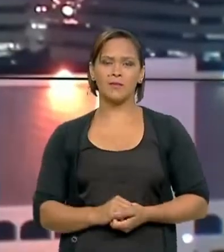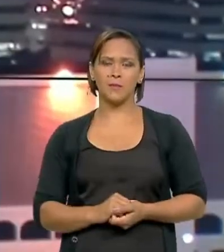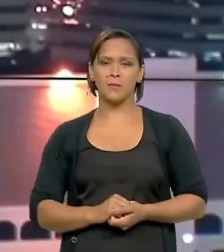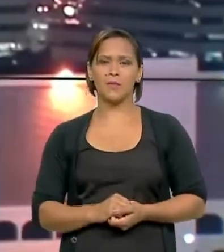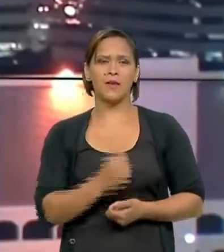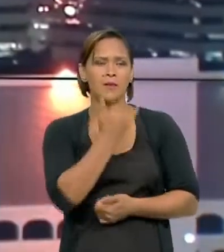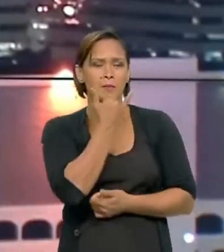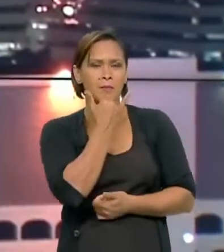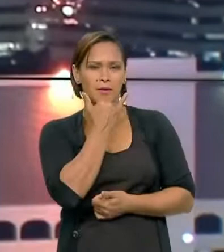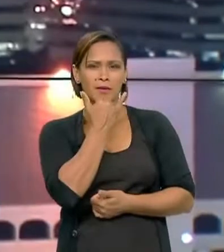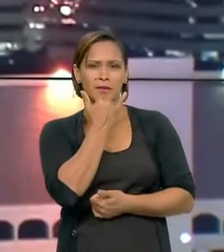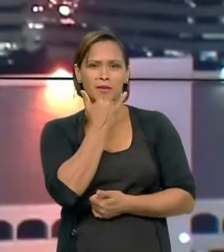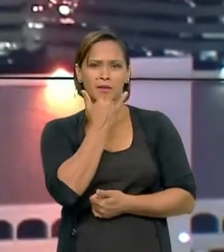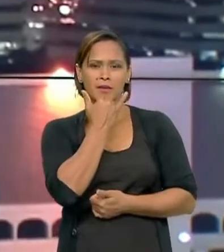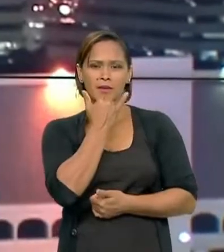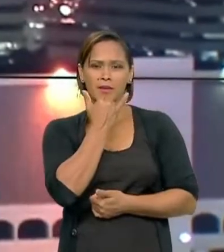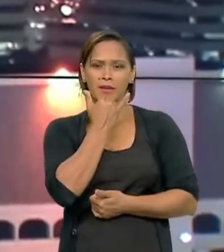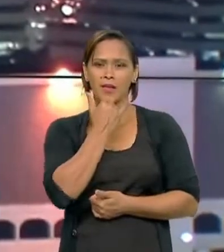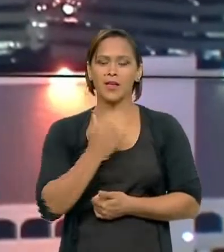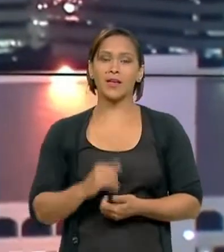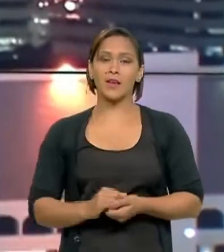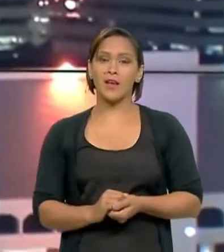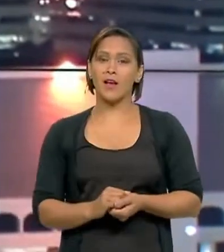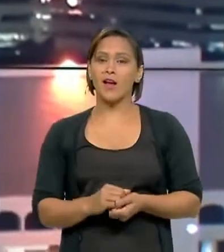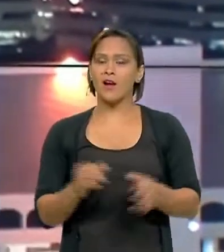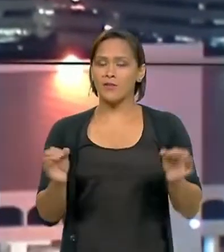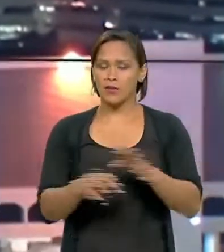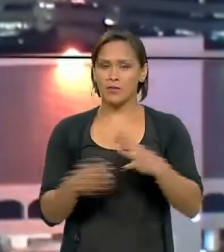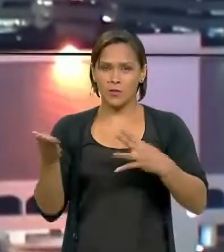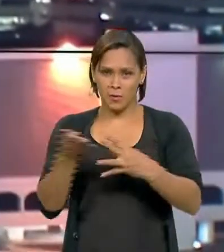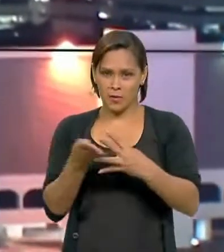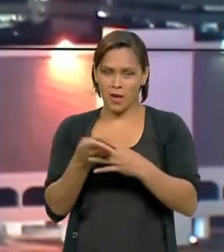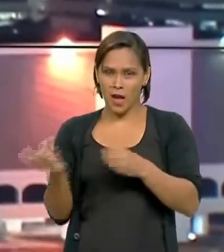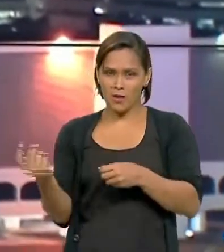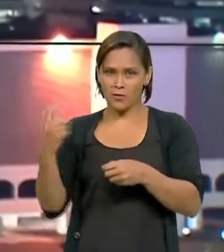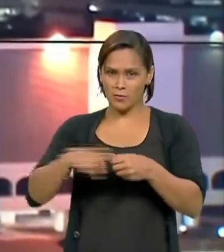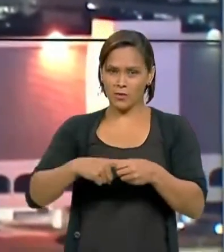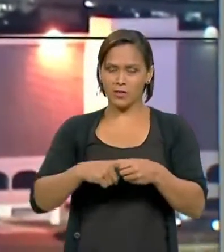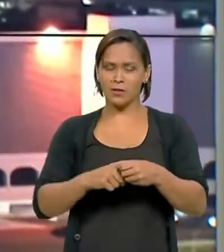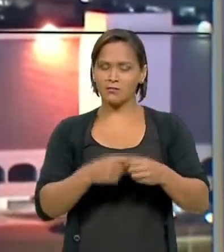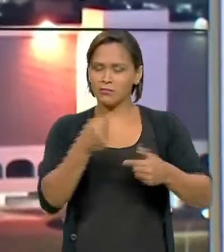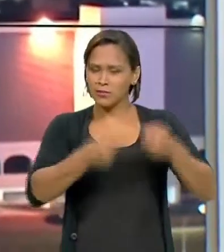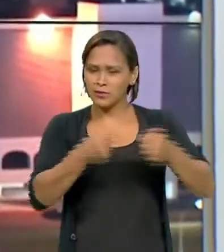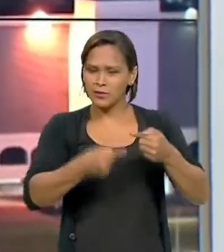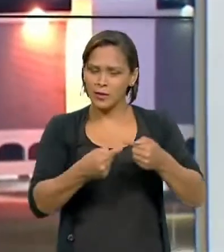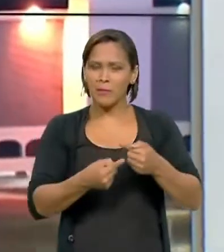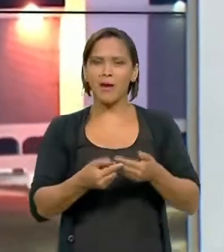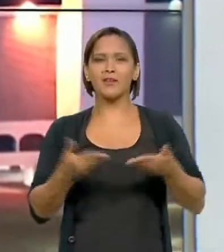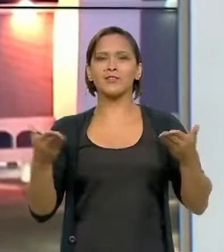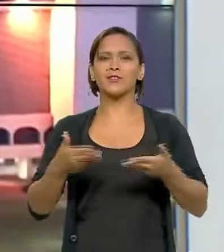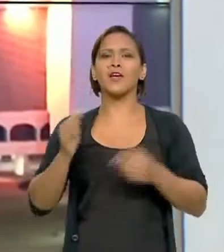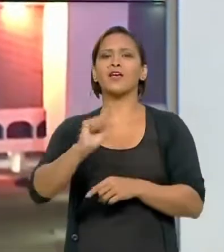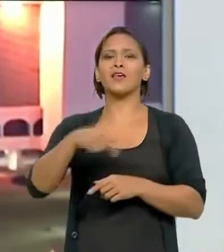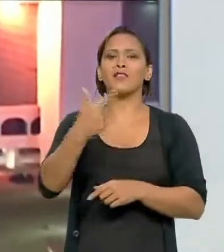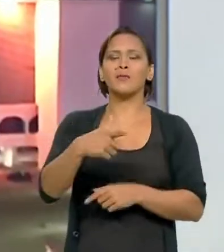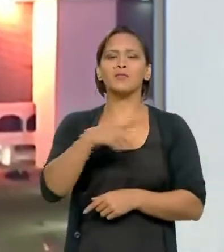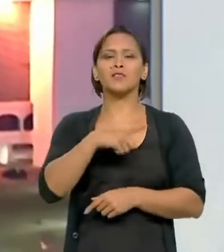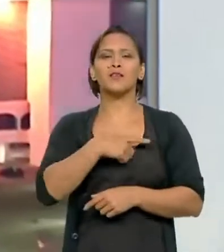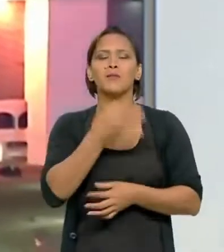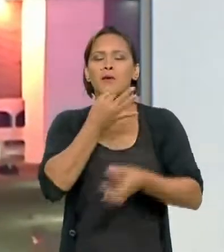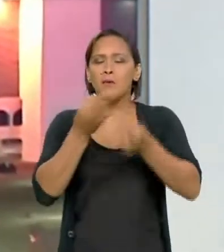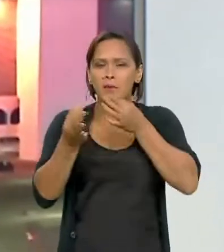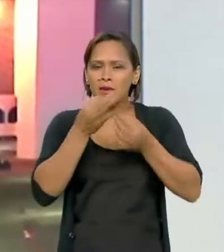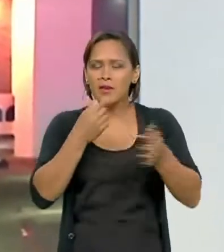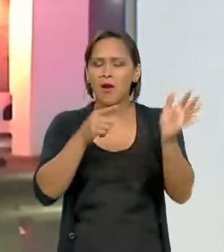interrompeu o tudo bem? Ah, perdão, imagina, interrompeu o general. Nós vamos para um rápido intervalo. Voltamos para o nosso debate daqui a pouquinho. E depois ainda teremos os comentários,